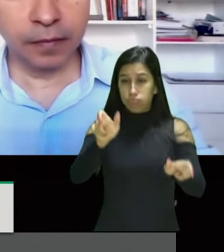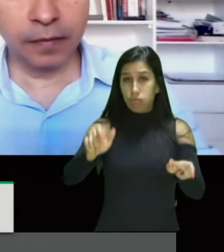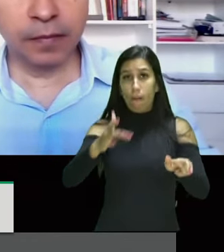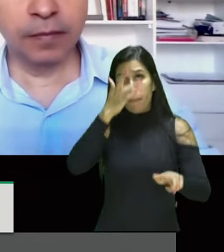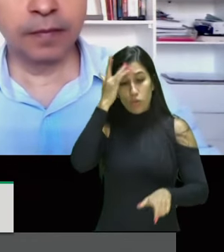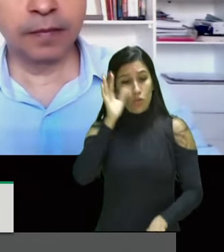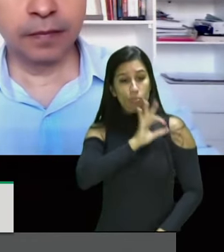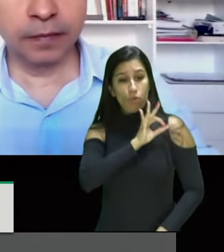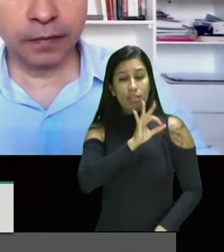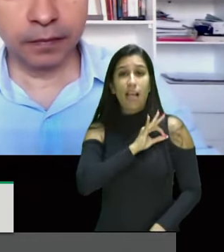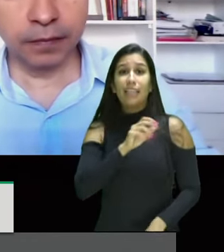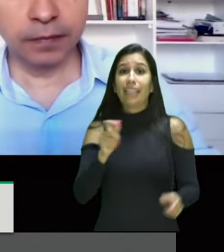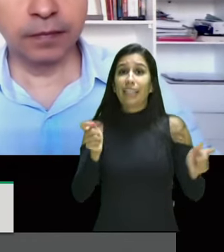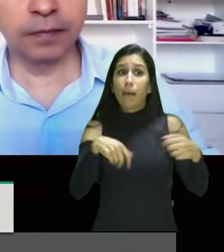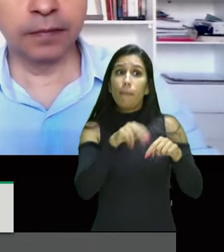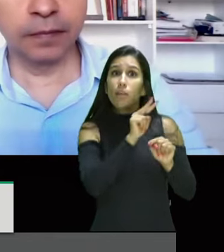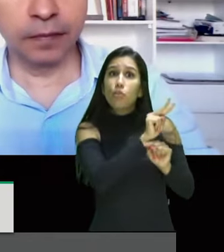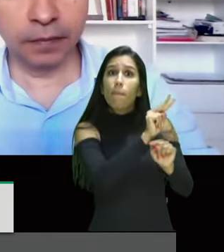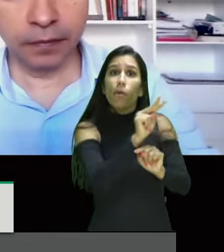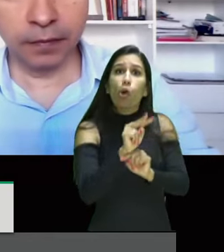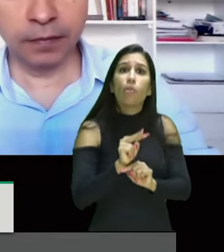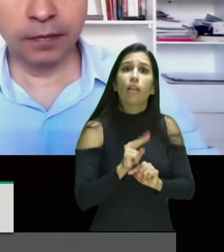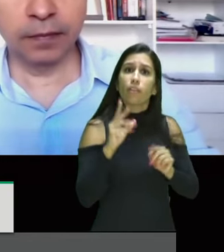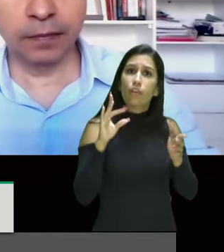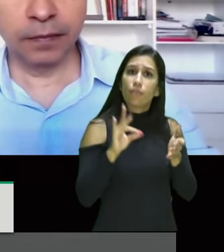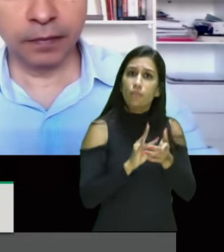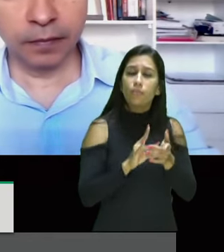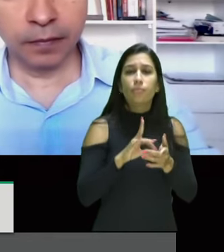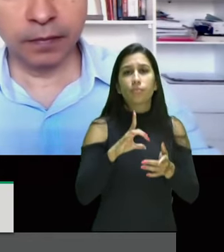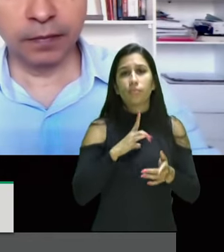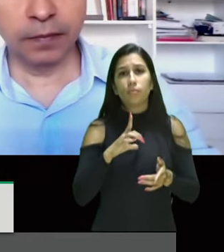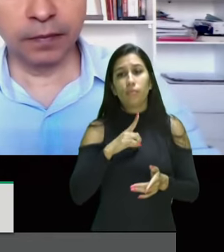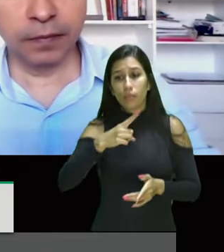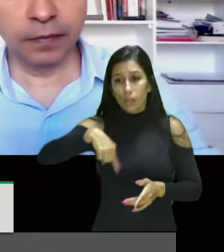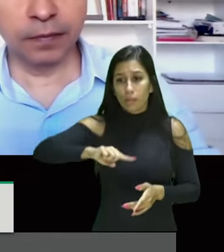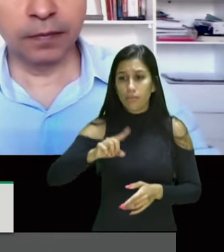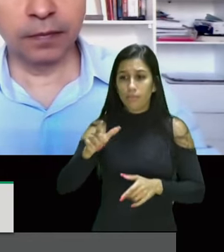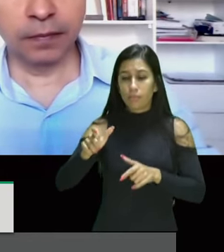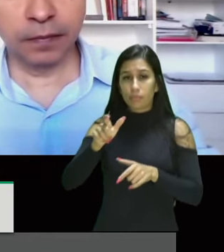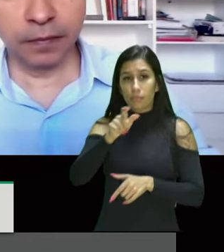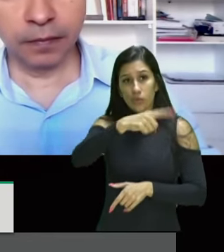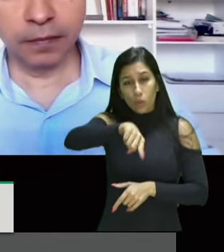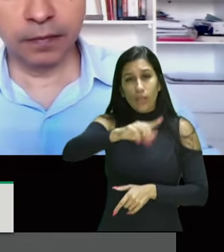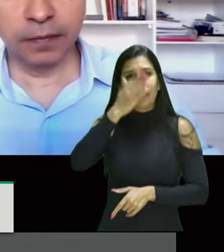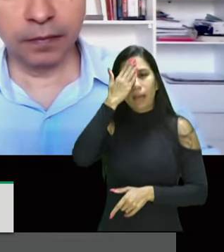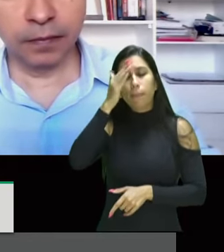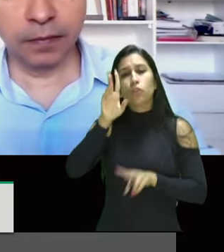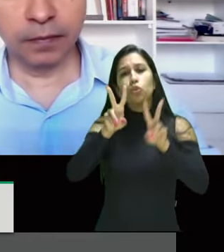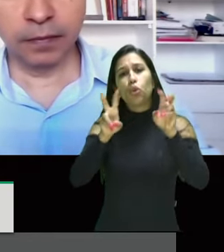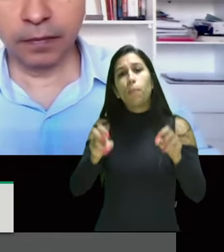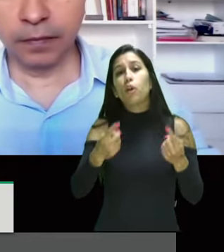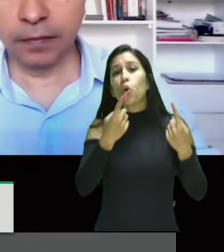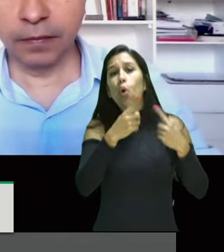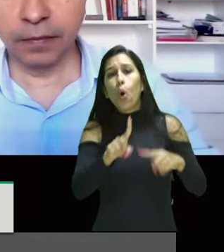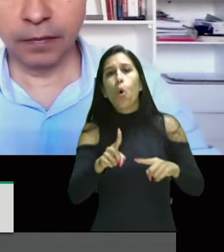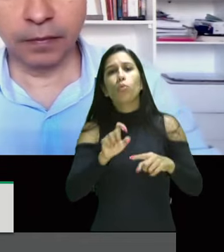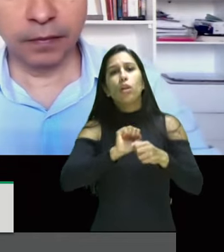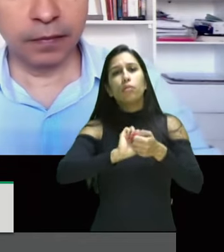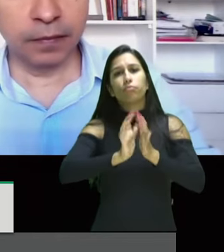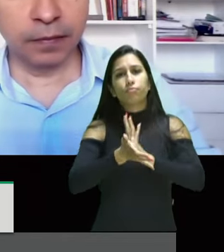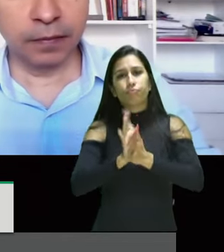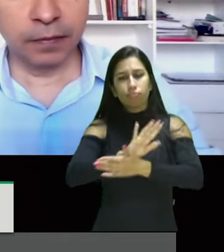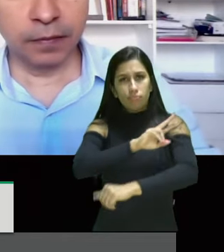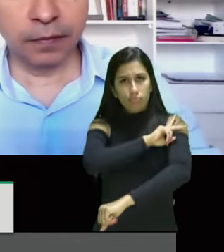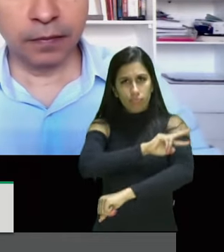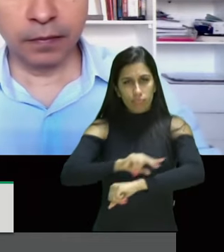mesmos inclusive dos seus direitos os quais incluem aqueles referentes ao combate ao racismo o fortalecimento dos mecanismos de